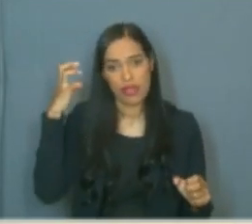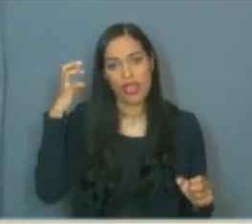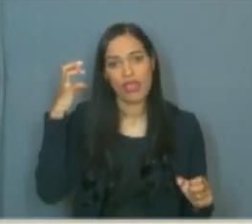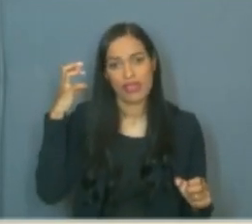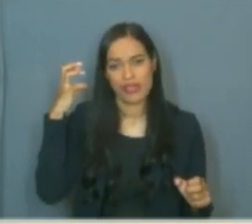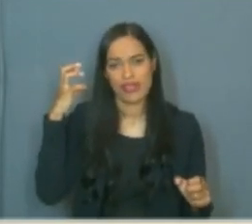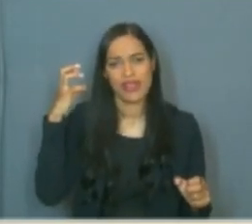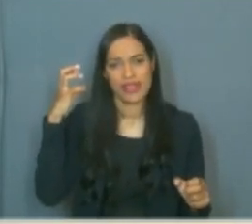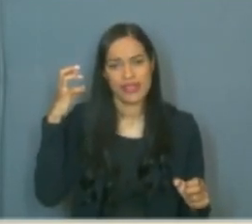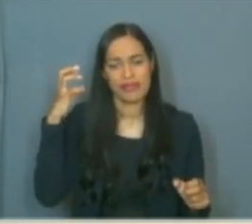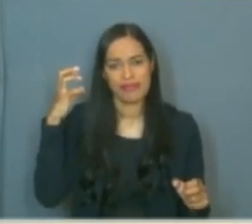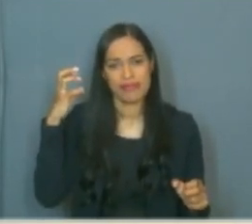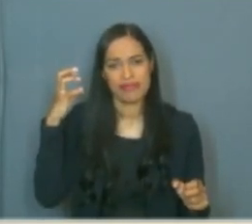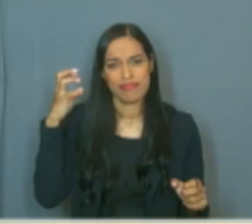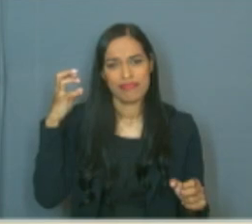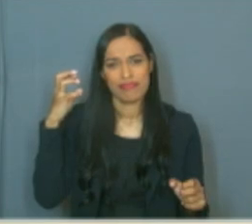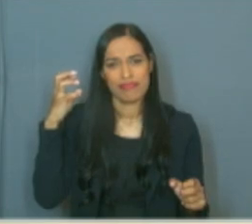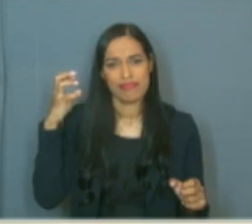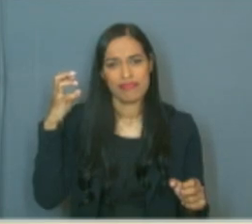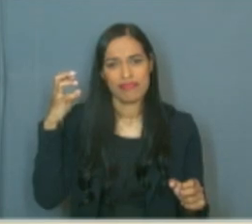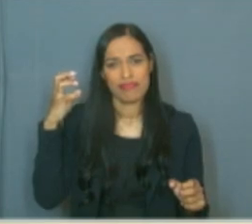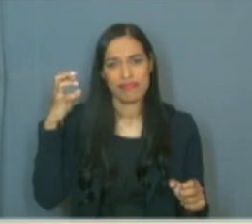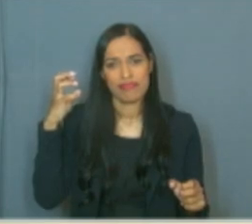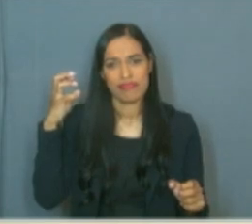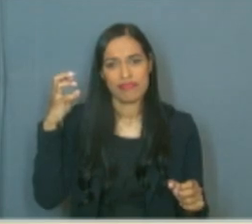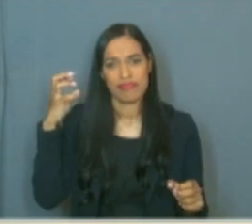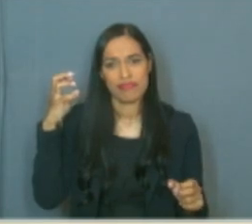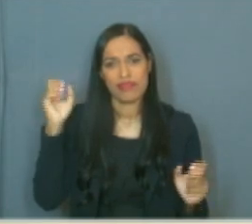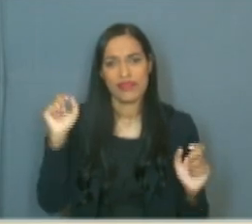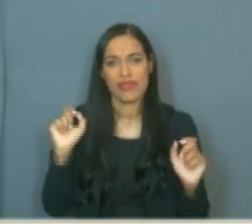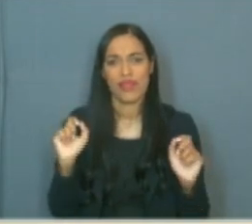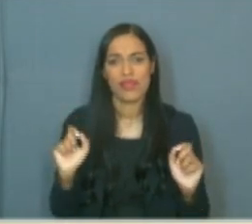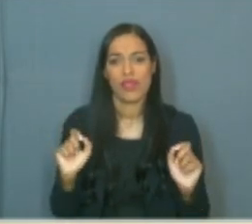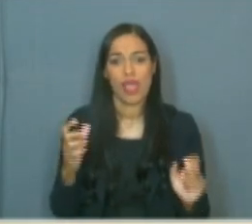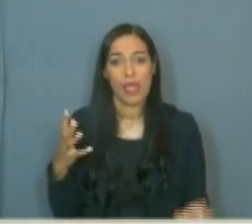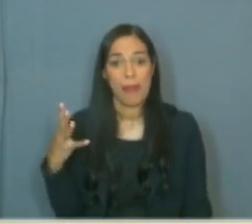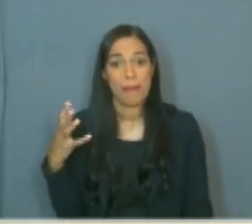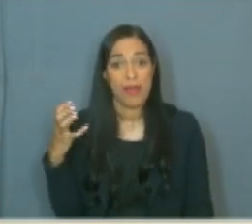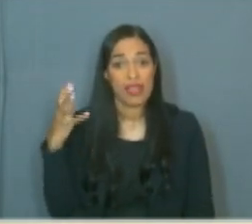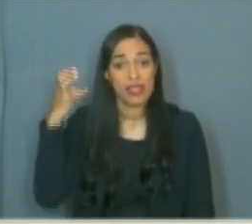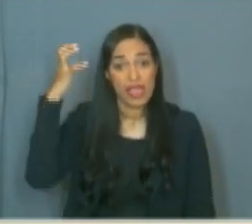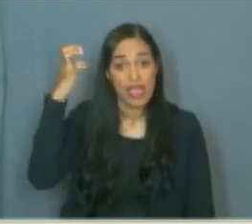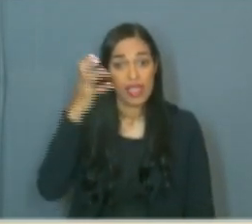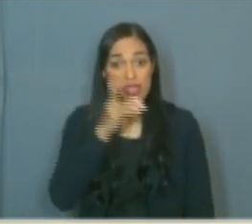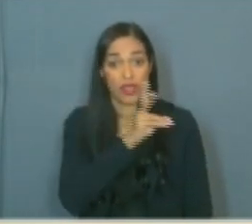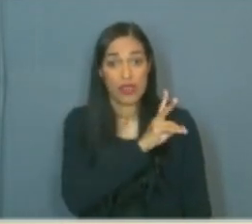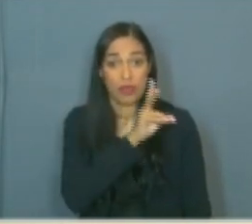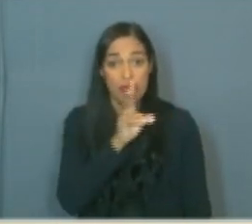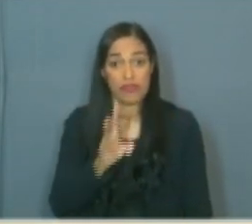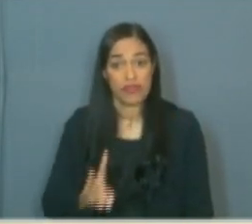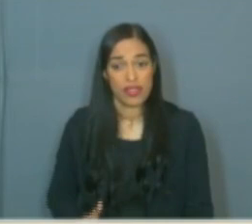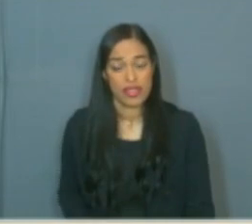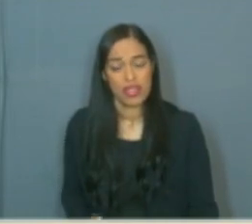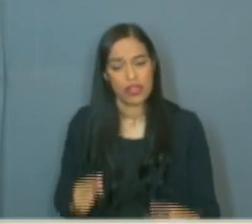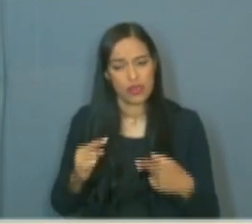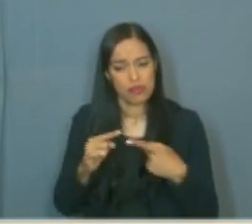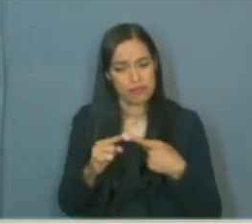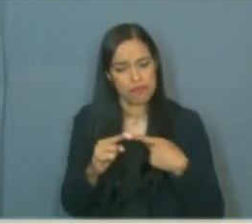mais baixos. E era o fato de que Marielle, como vereadora, se opunha